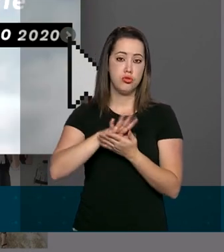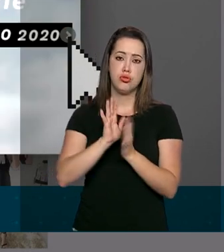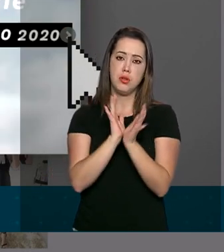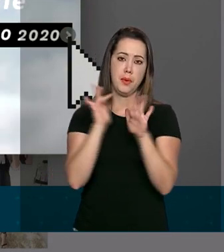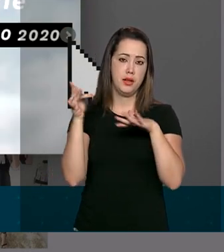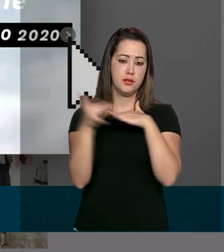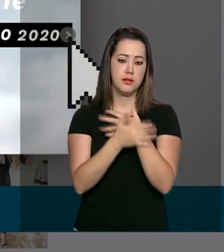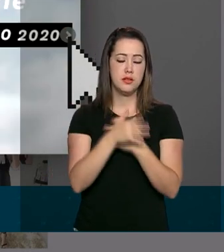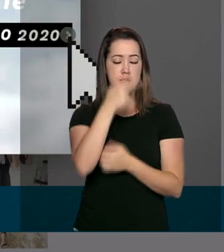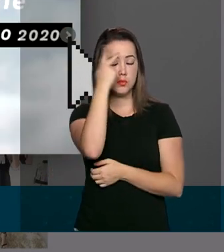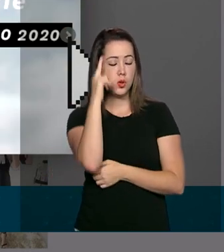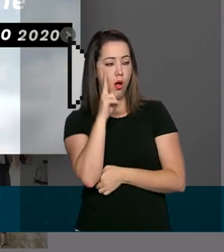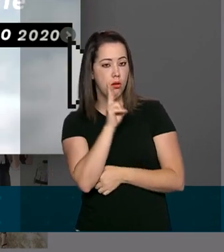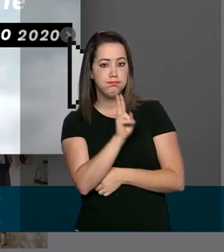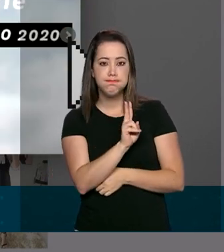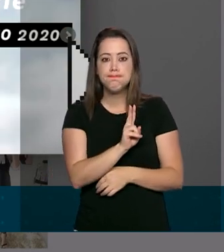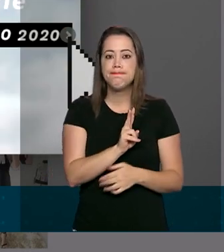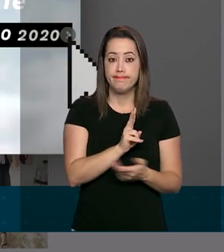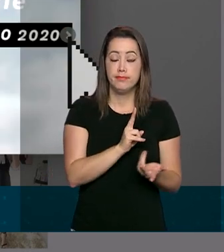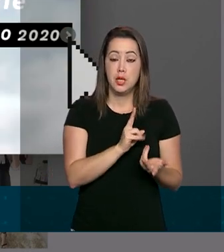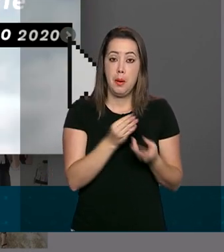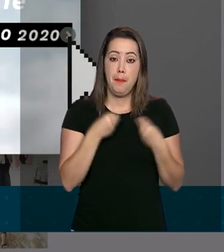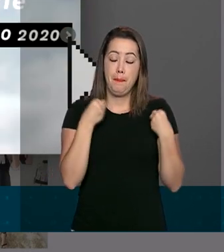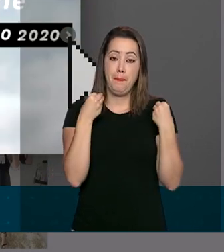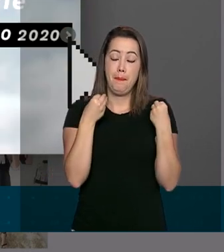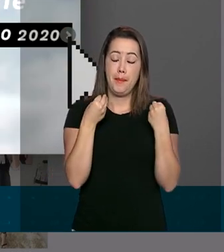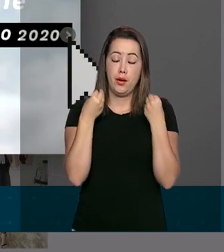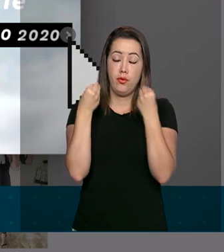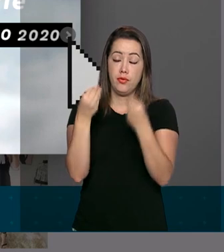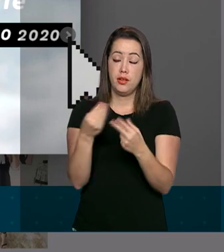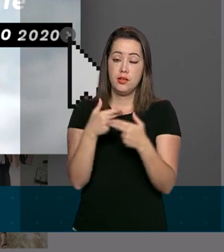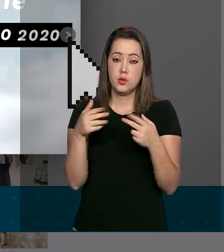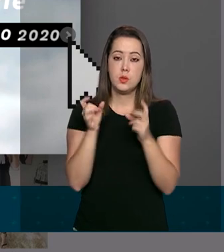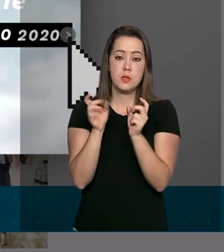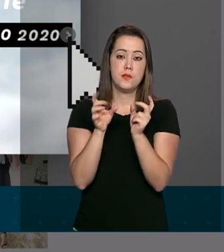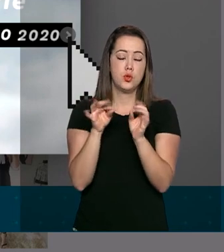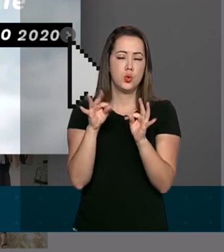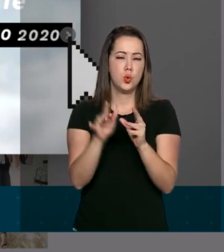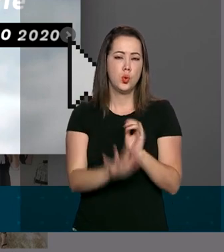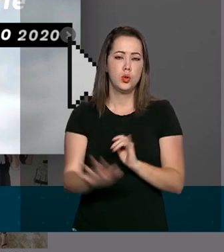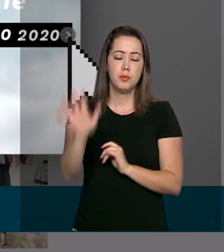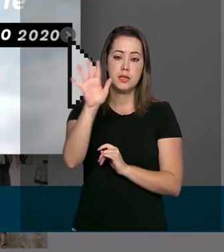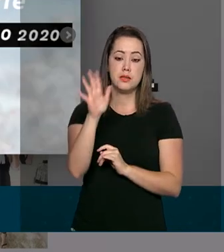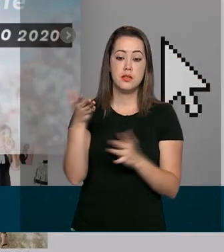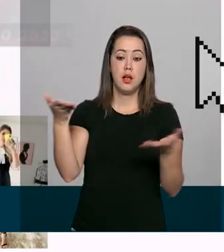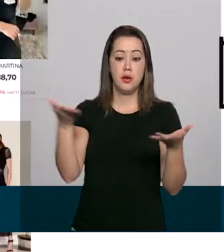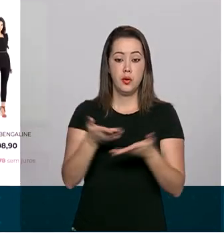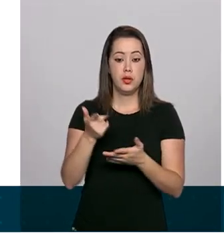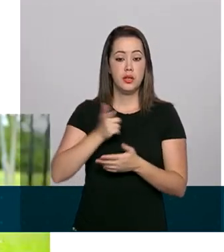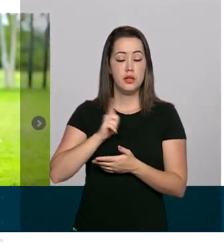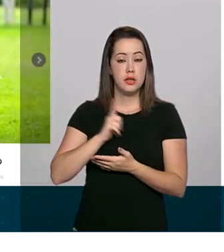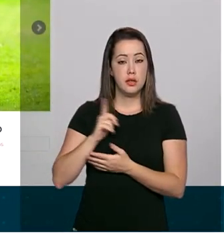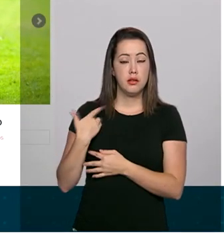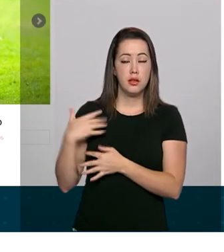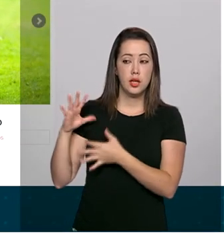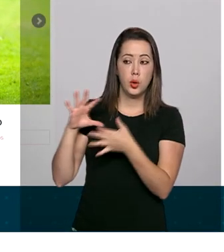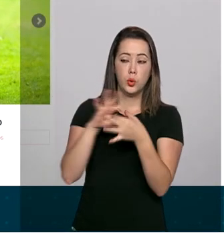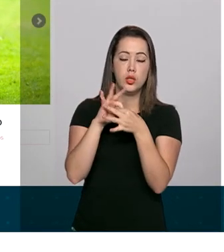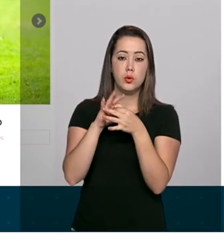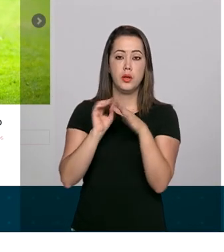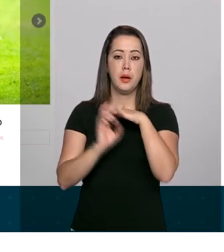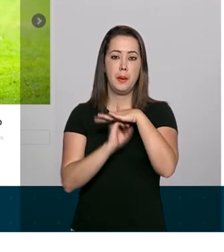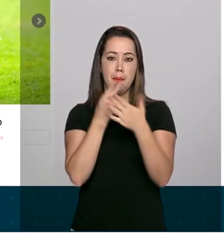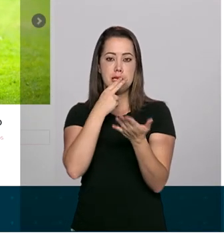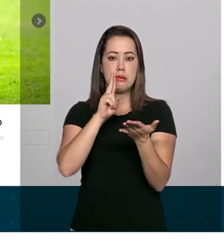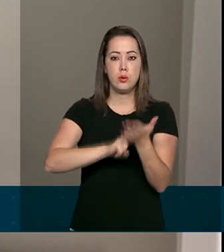atenção da clientela. Para entregar os produtos vendidos em todo o país, Jéssica conta com um grande aliado,